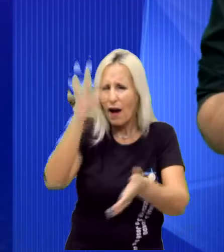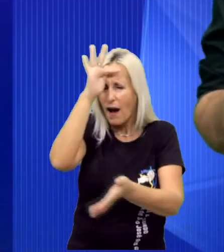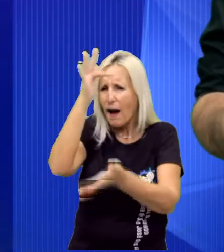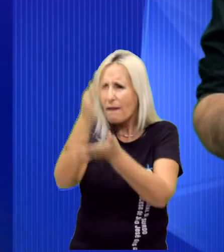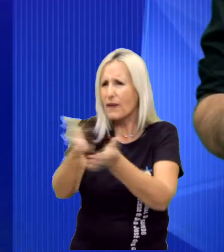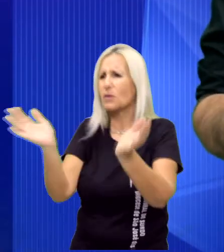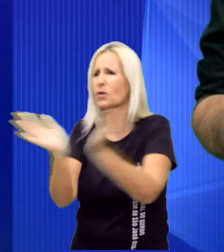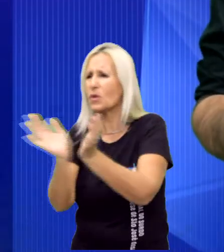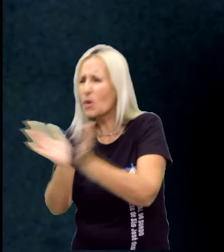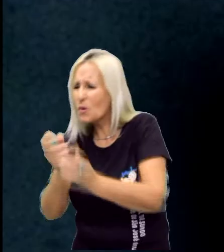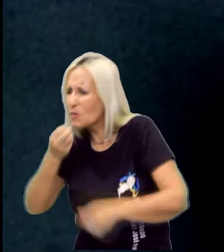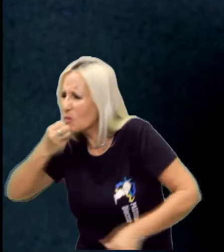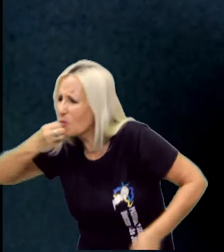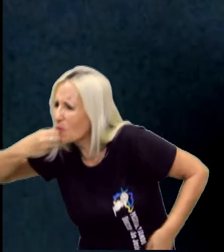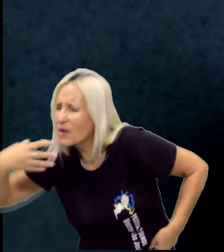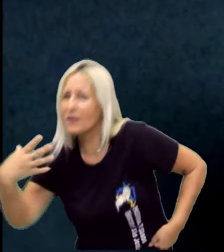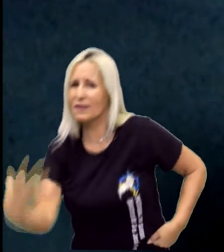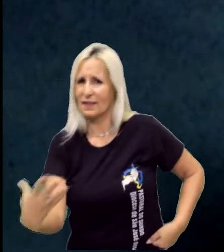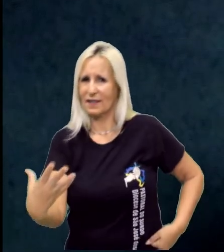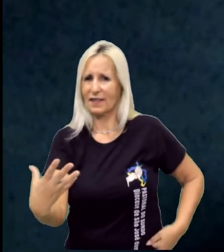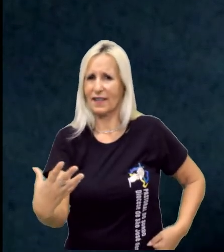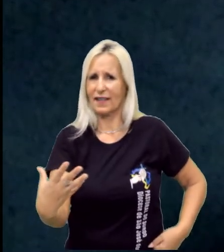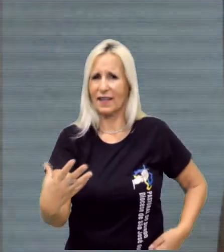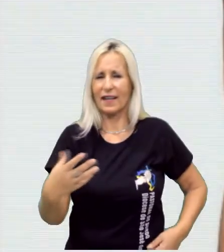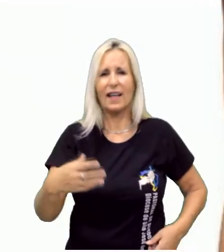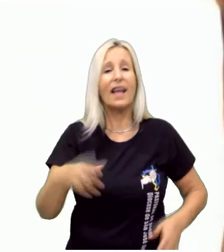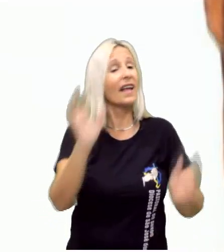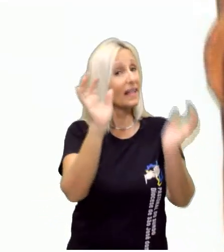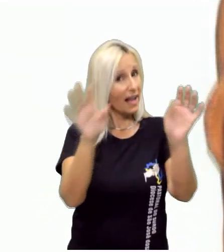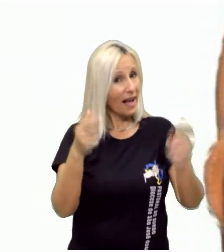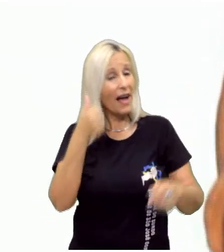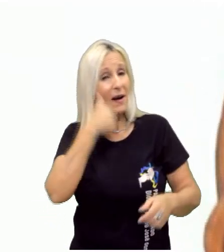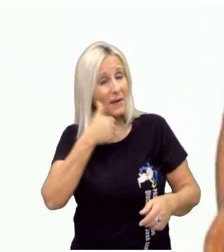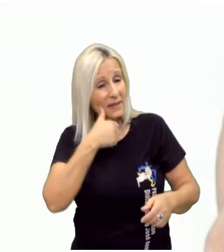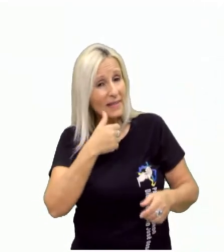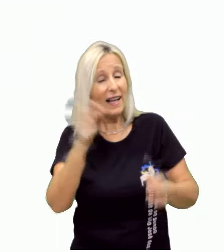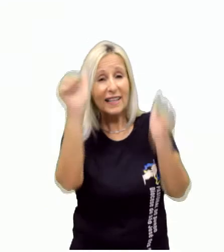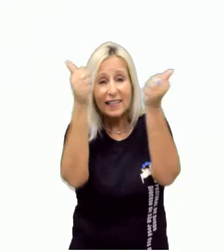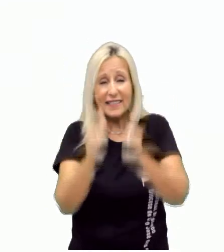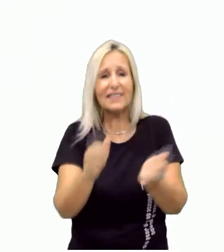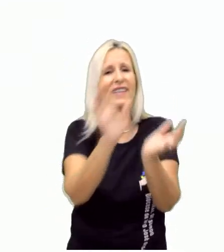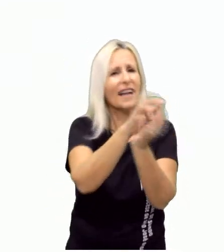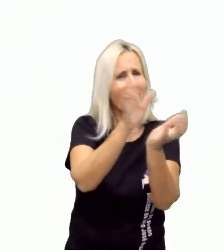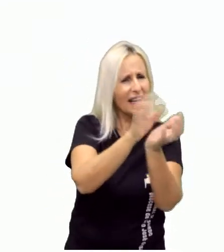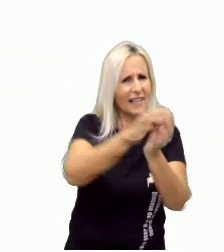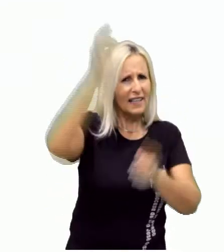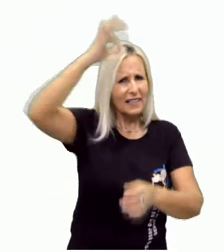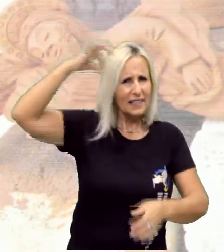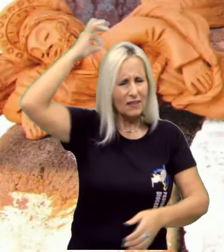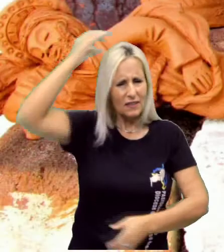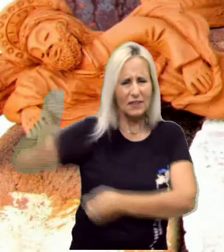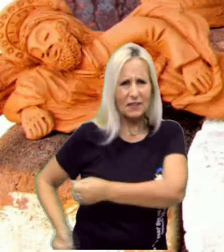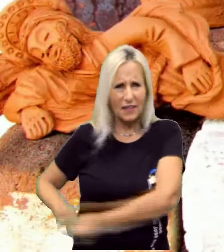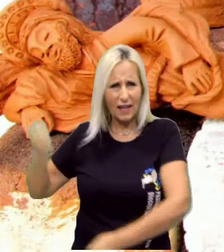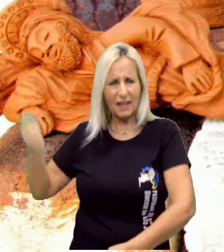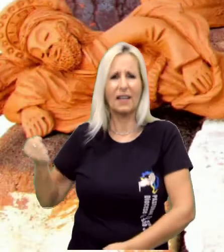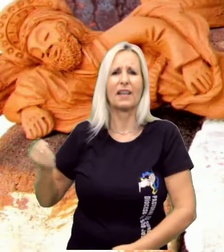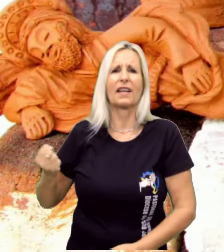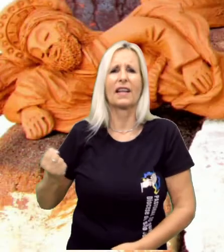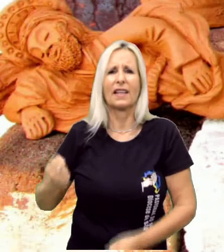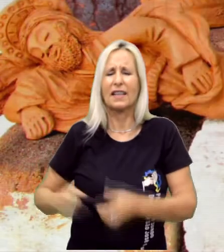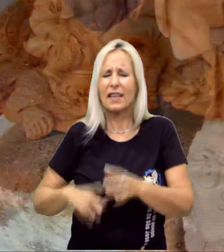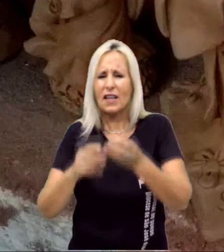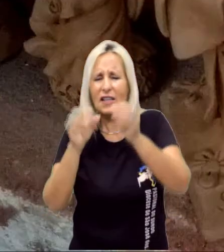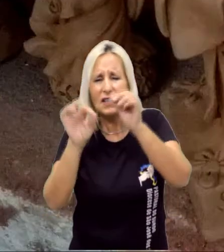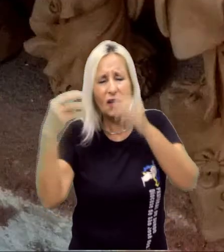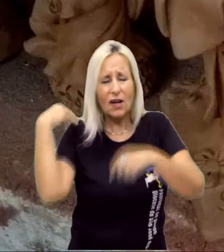artista, que é de Jacareí. Santos como São Francisco de Assis, Santa Rosa de Lima e Nossa Senhora Desatadora dos Nós foram retratados